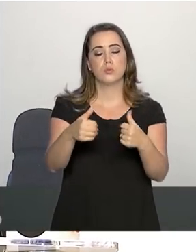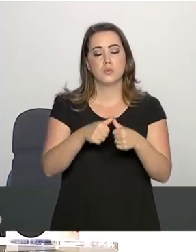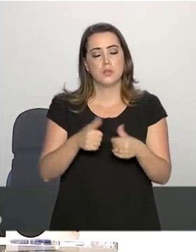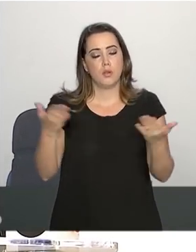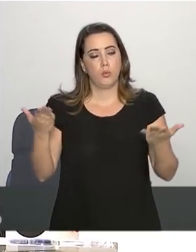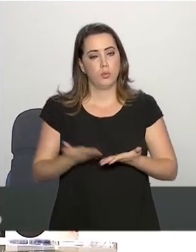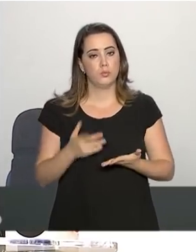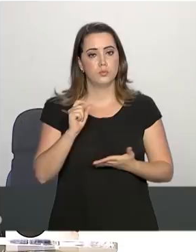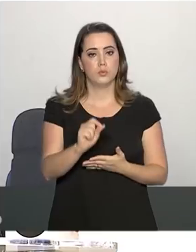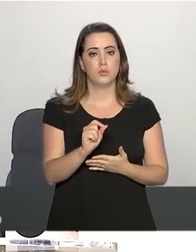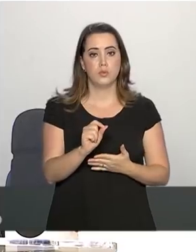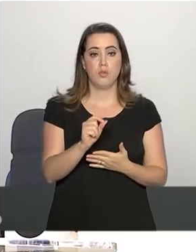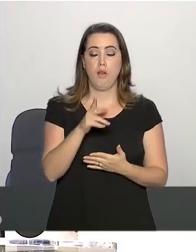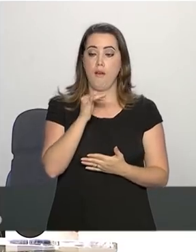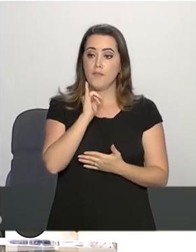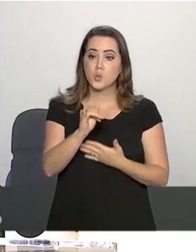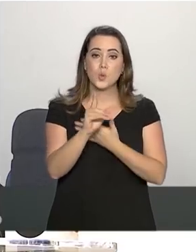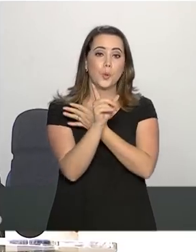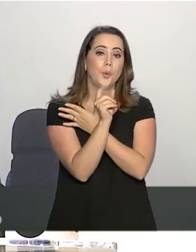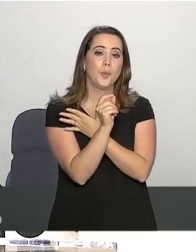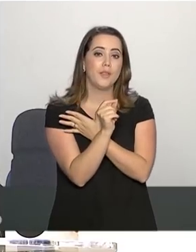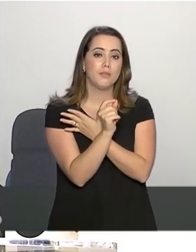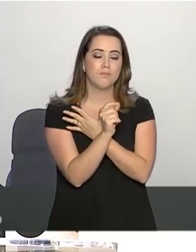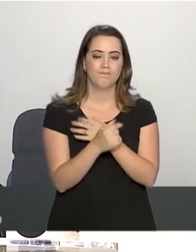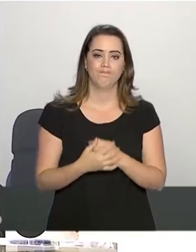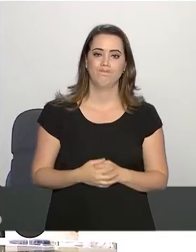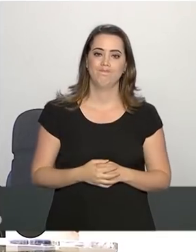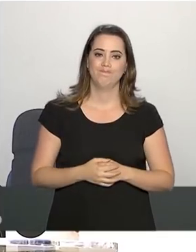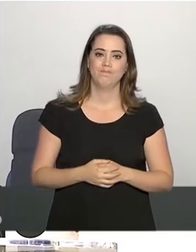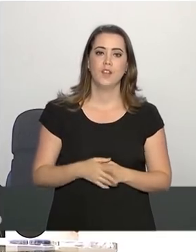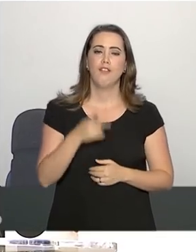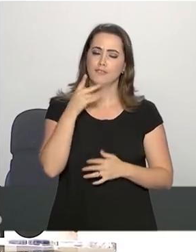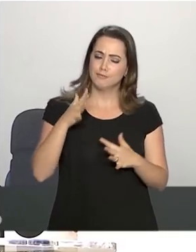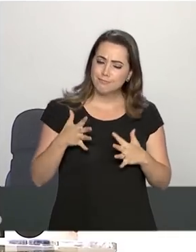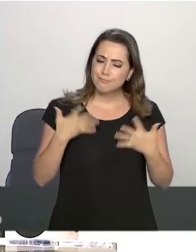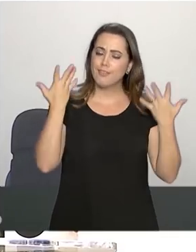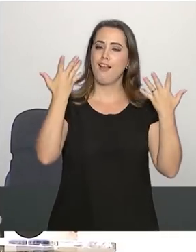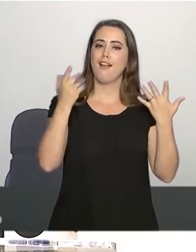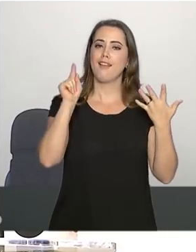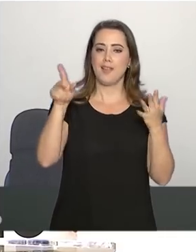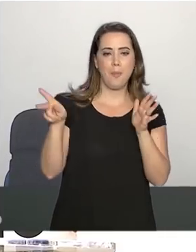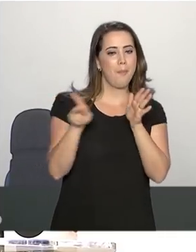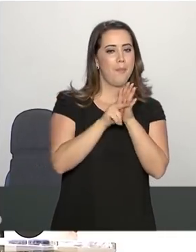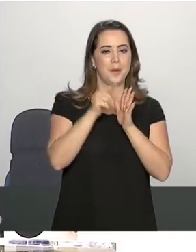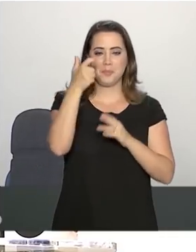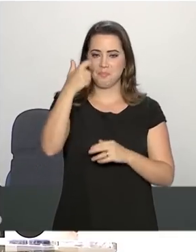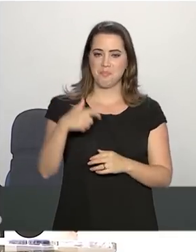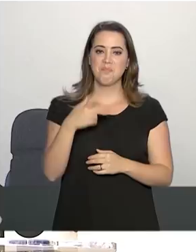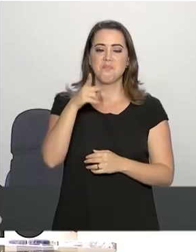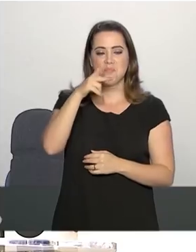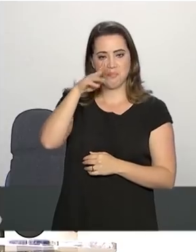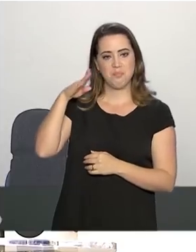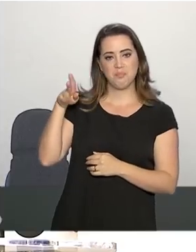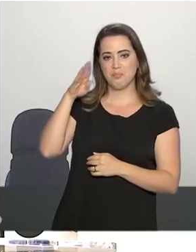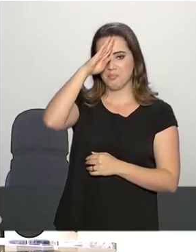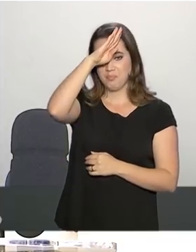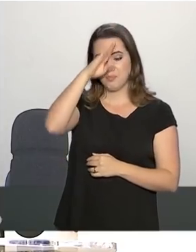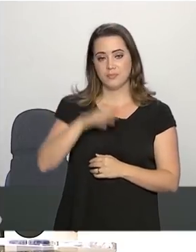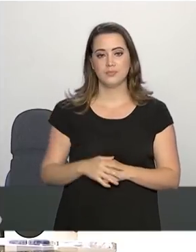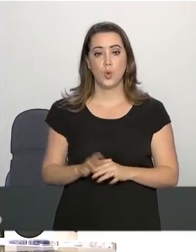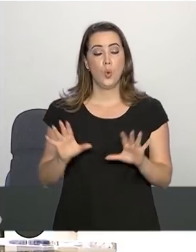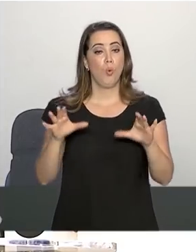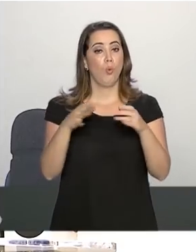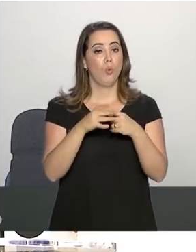hoje, via Twitter, com um espírito altivo que lhe é peculiar. A equipe